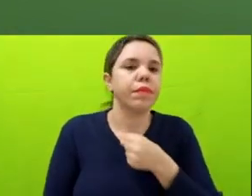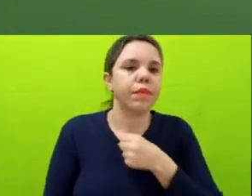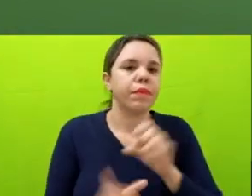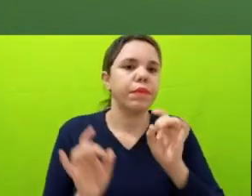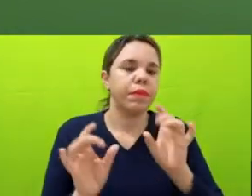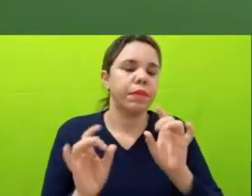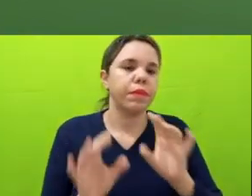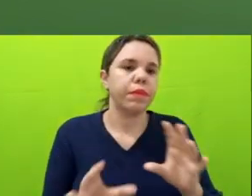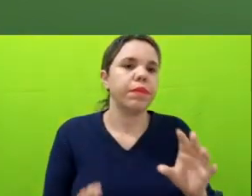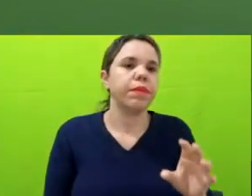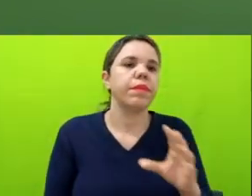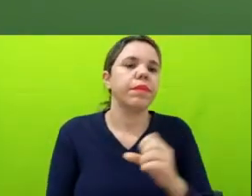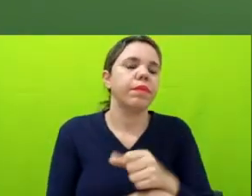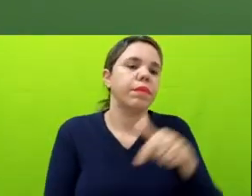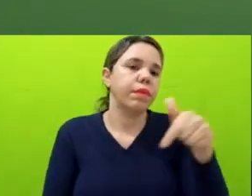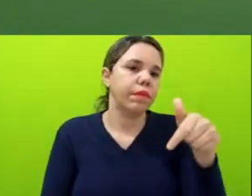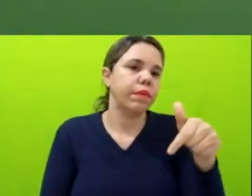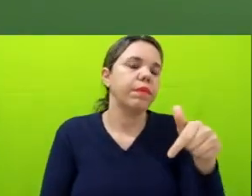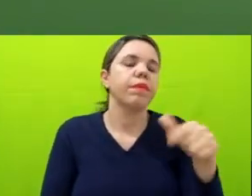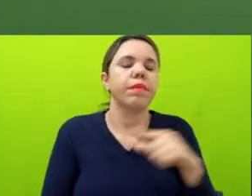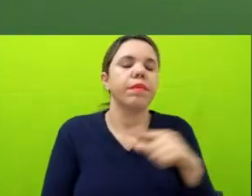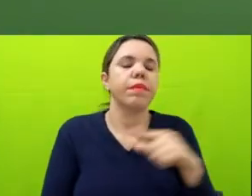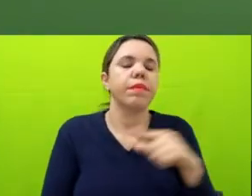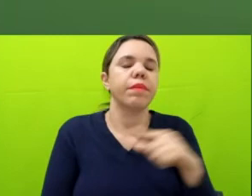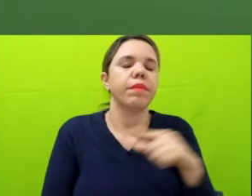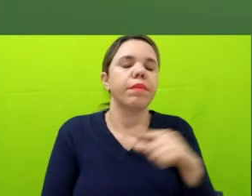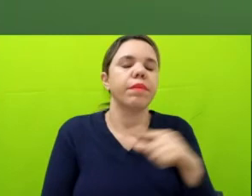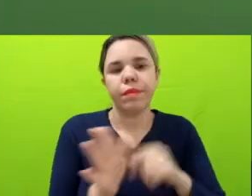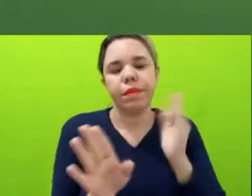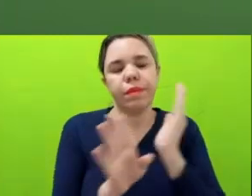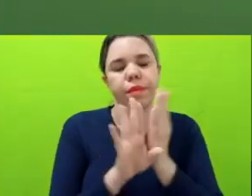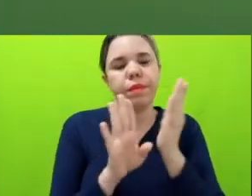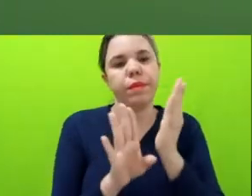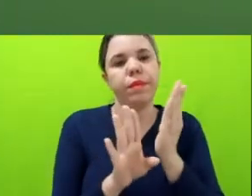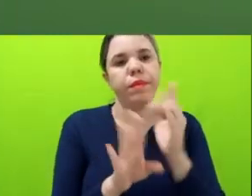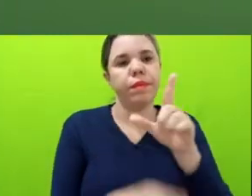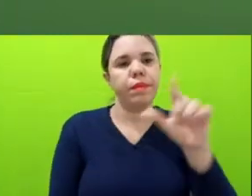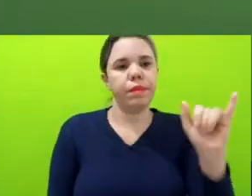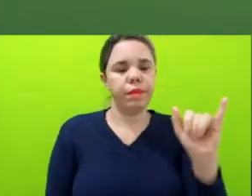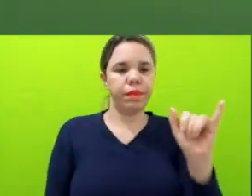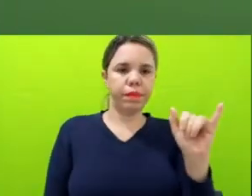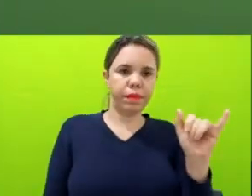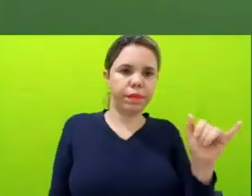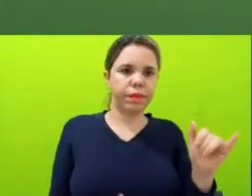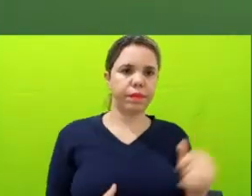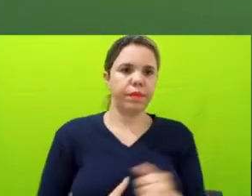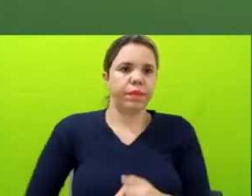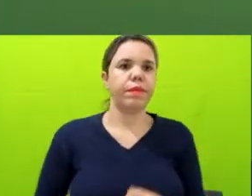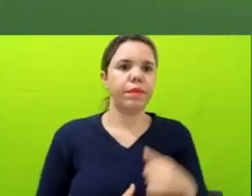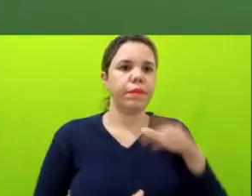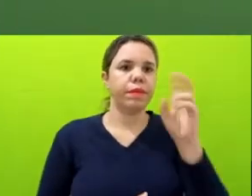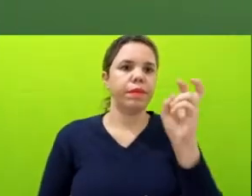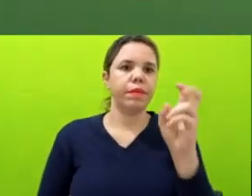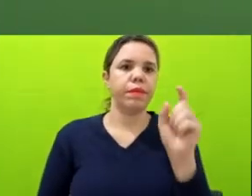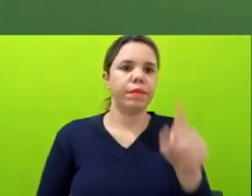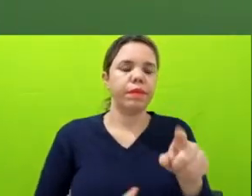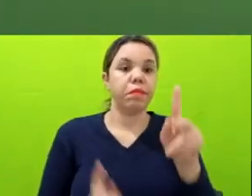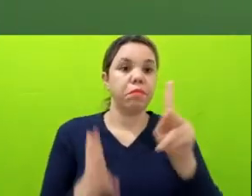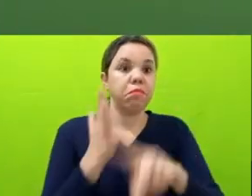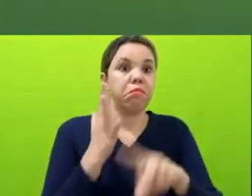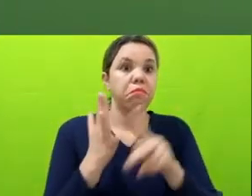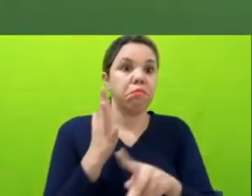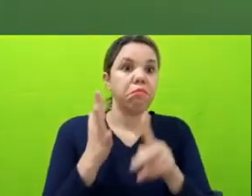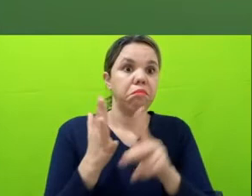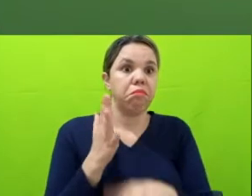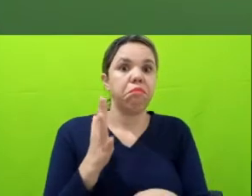sete, e nós levantamos dados a partir da LAI, foram mais de 5 mil páginas de documentos de inquérito da Polícia